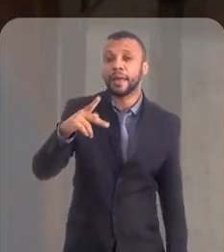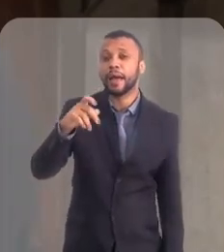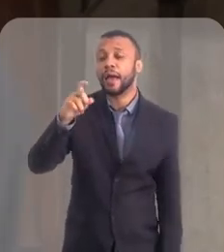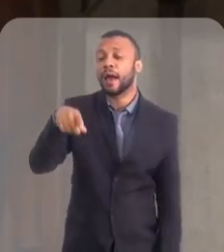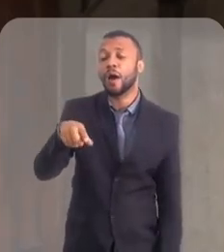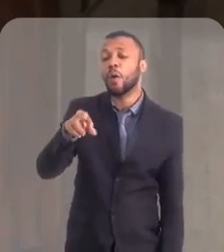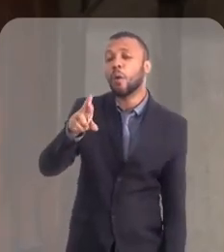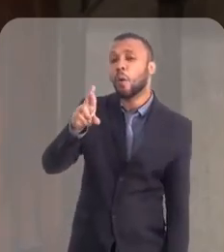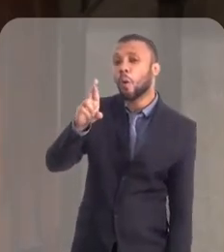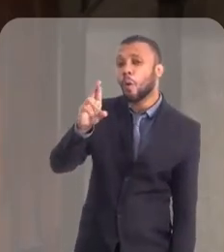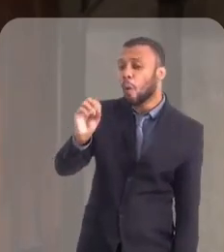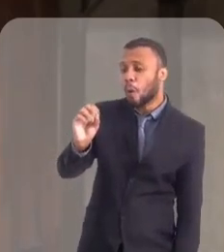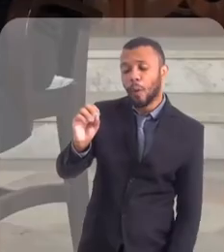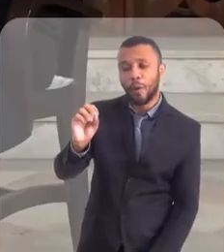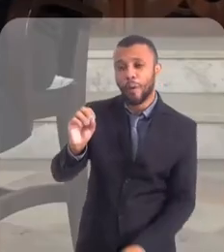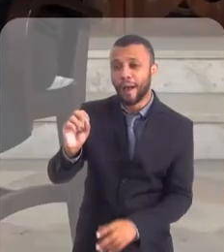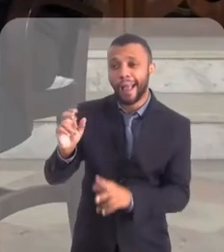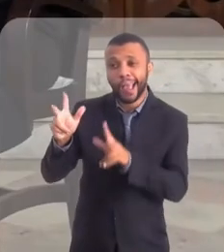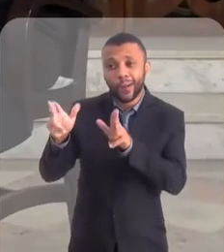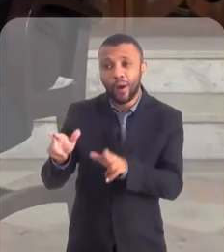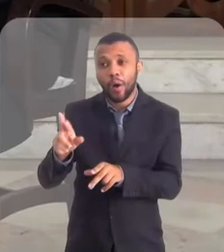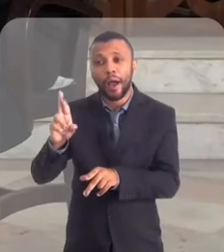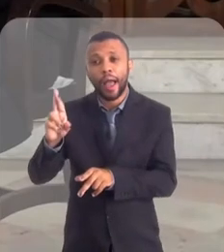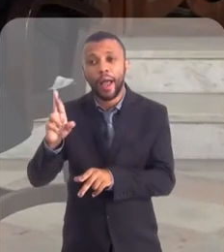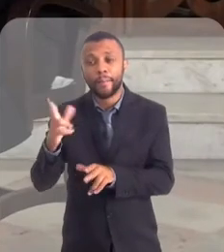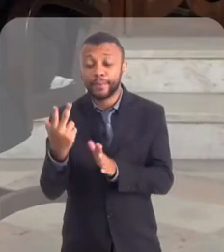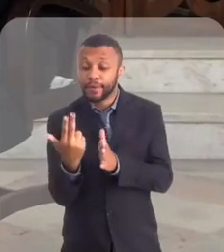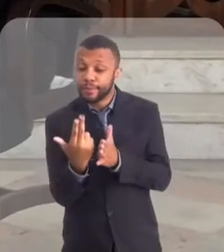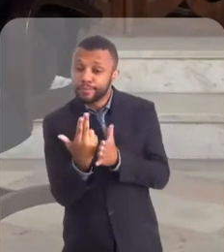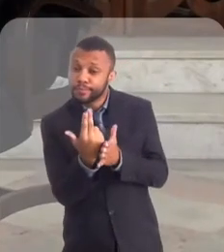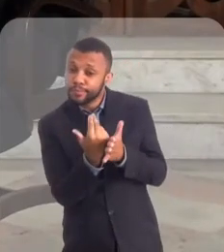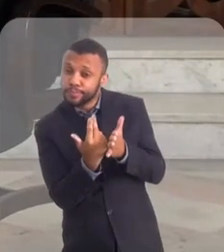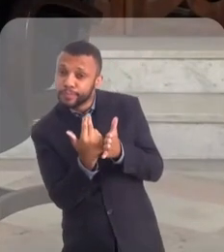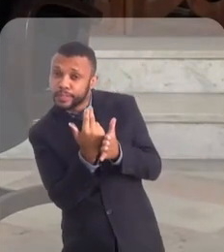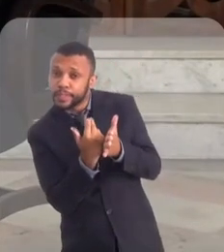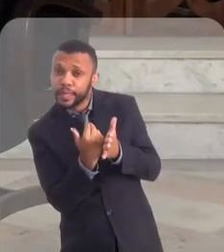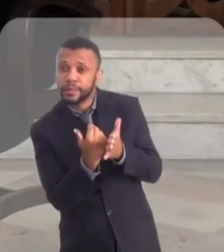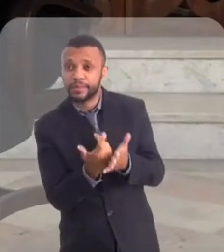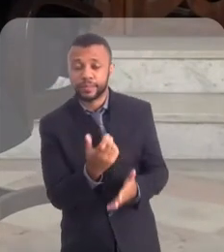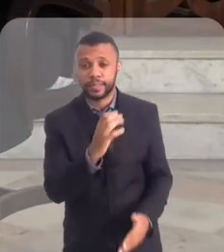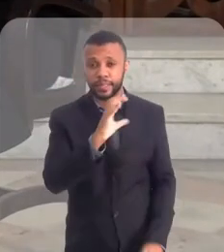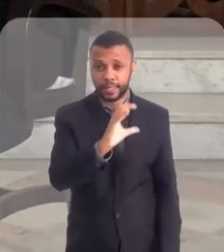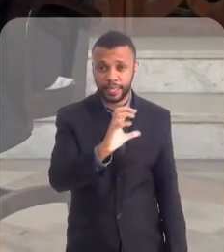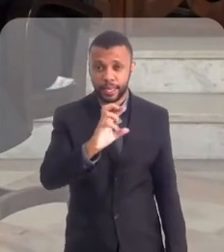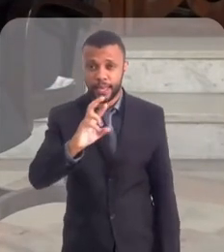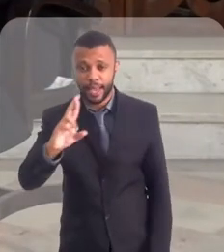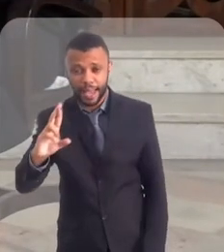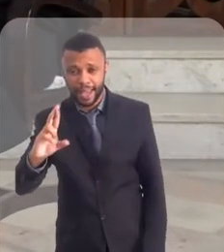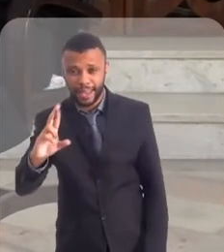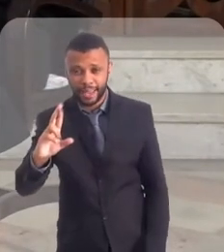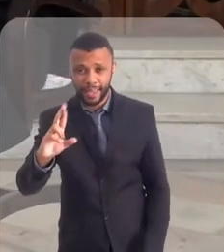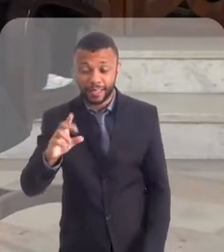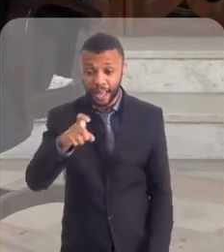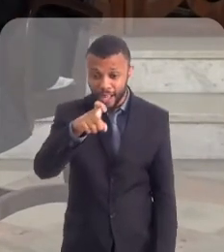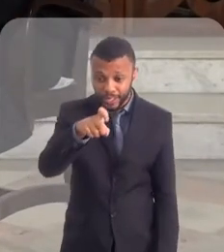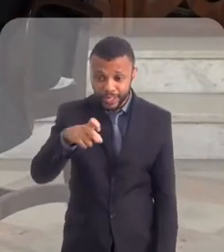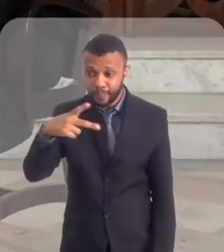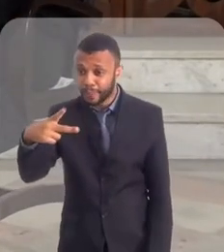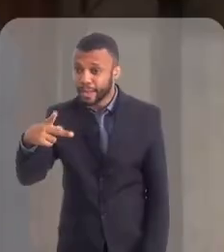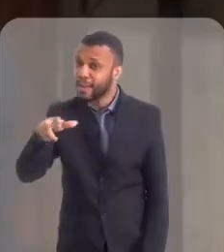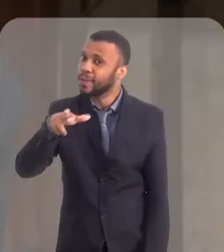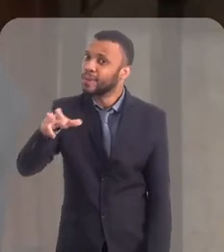o P, na verdade, é o R, o nosso R. São os monogramas de Cristo. C, R.